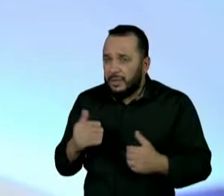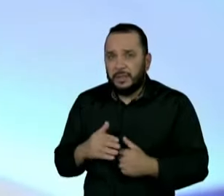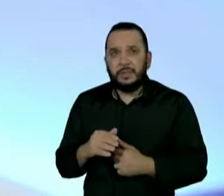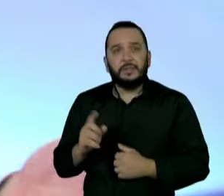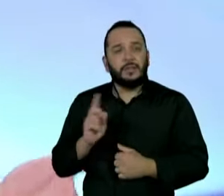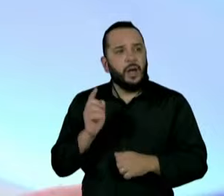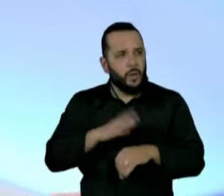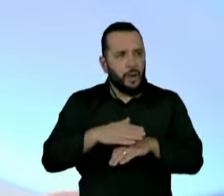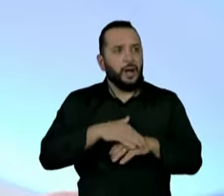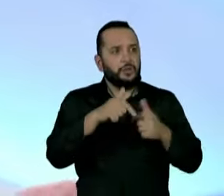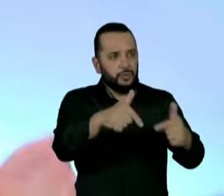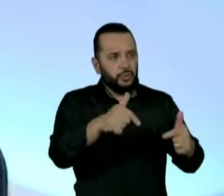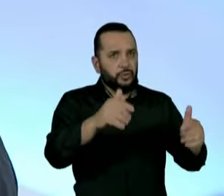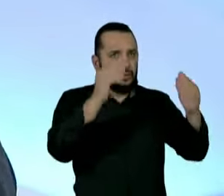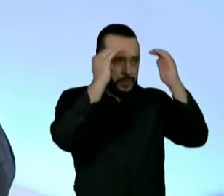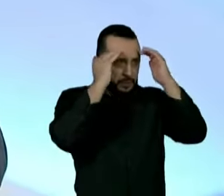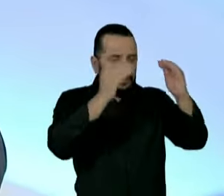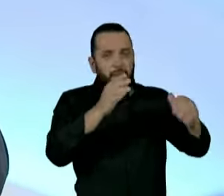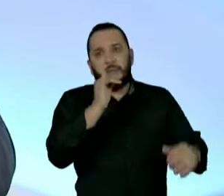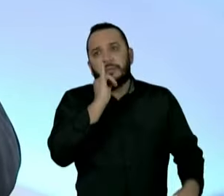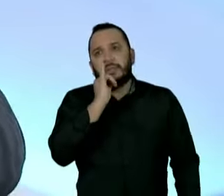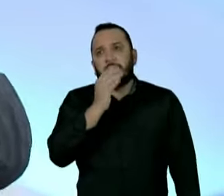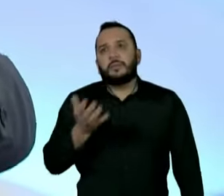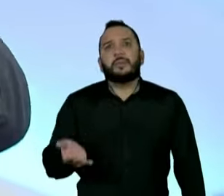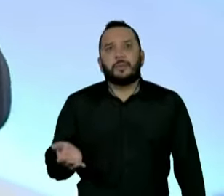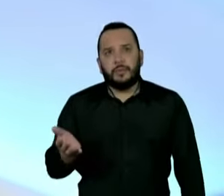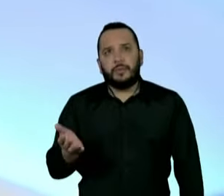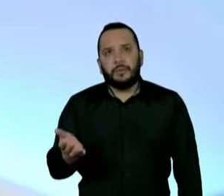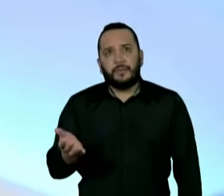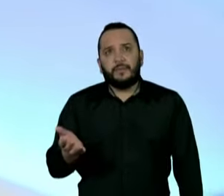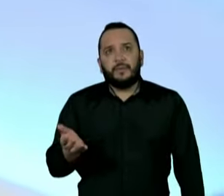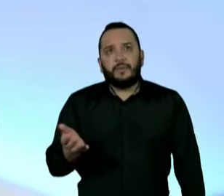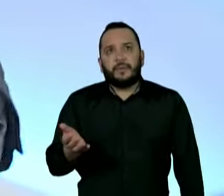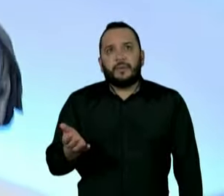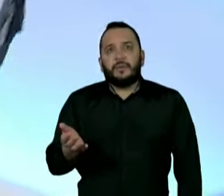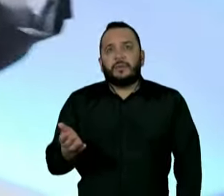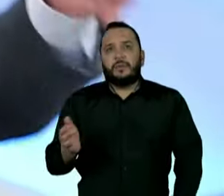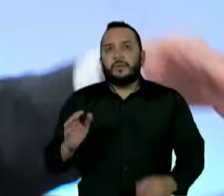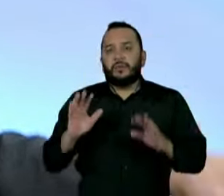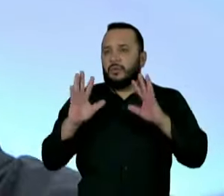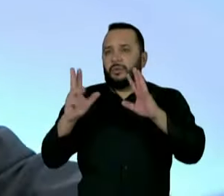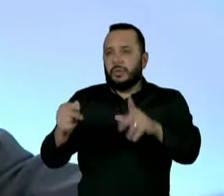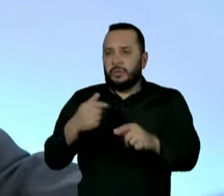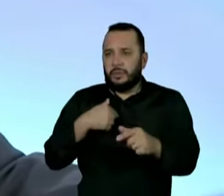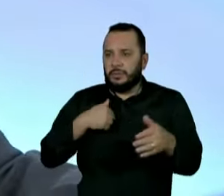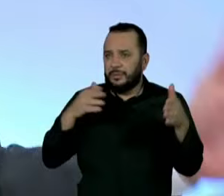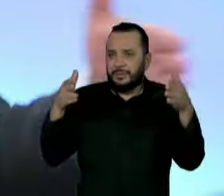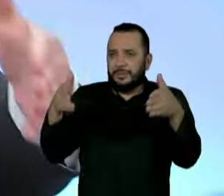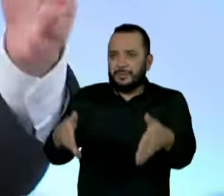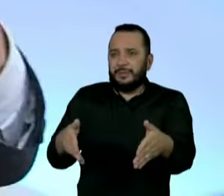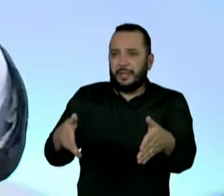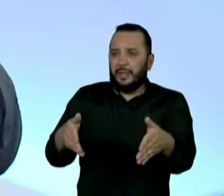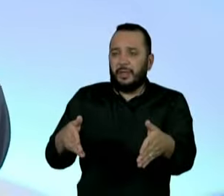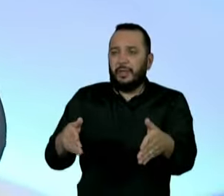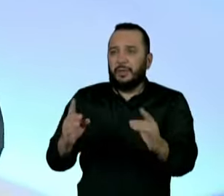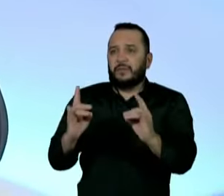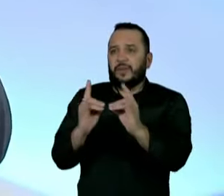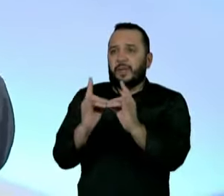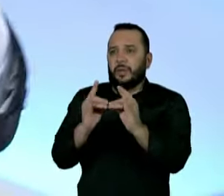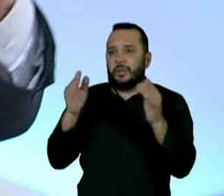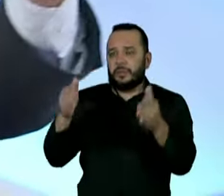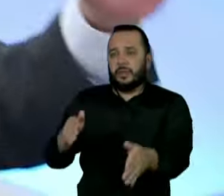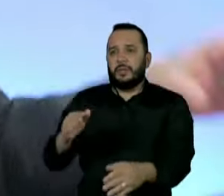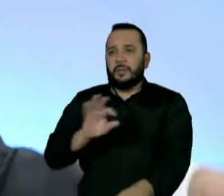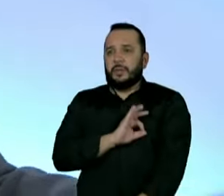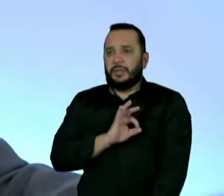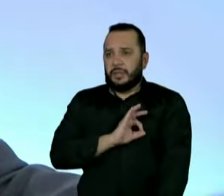atitude, com respeito. Por exemplo, eu fui a todos os enterros dos policiais que morrem. Hoje está morrendo